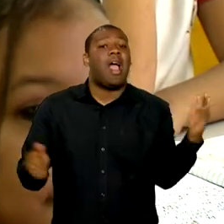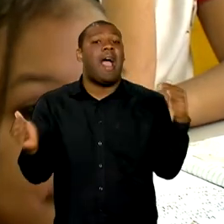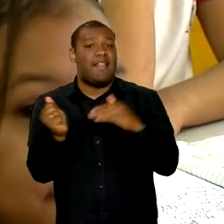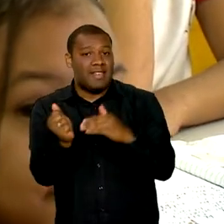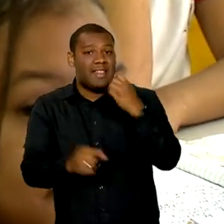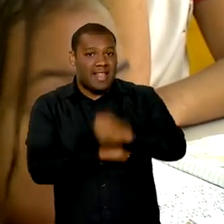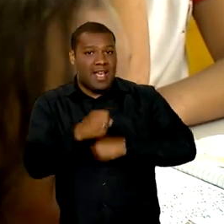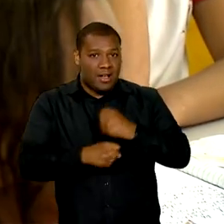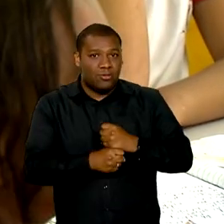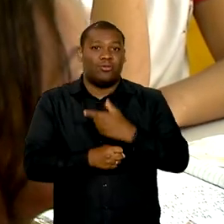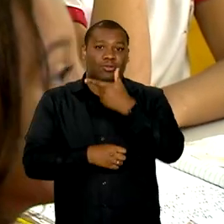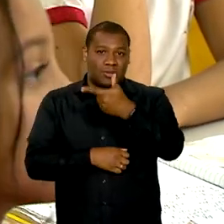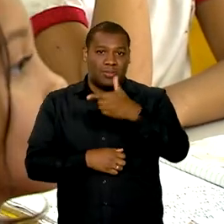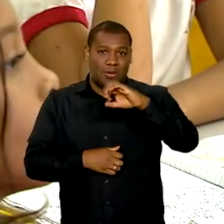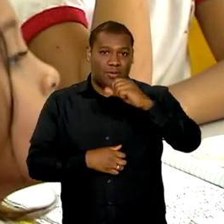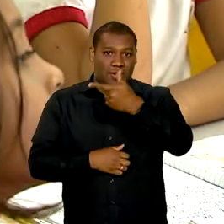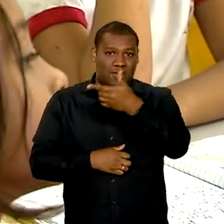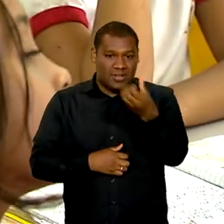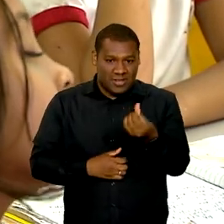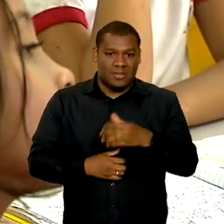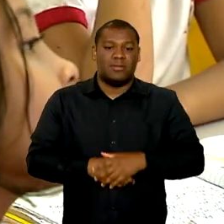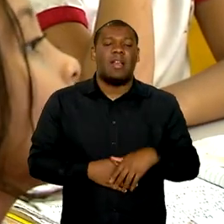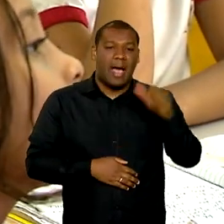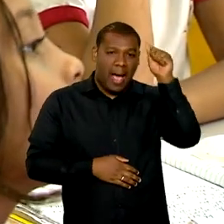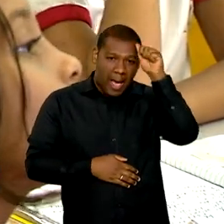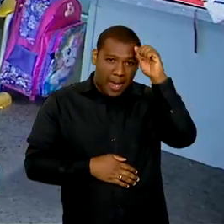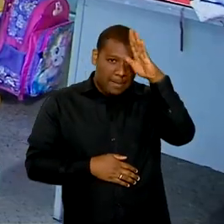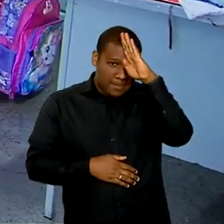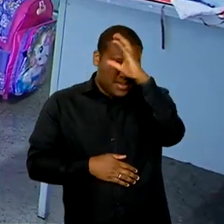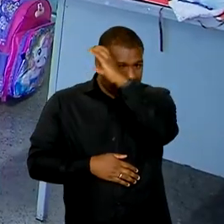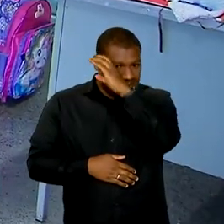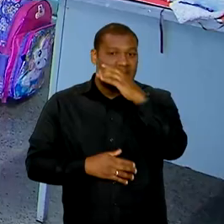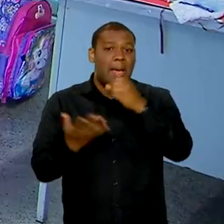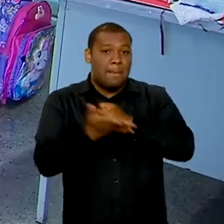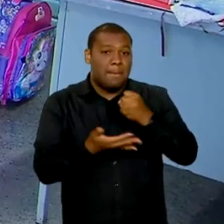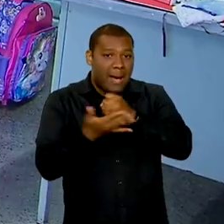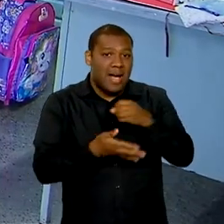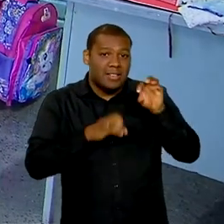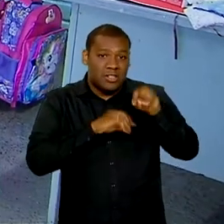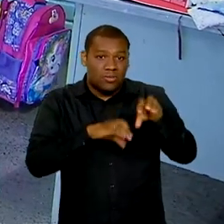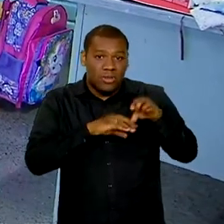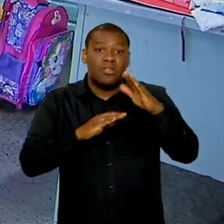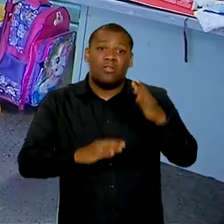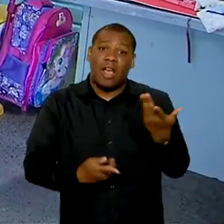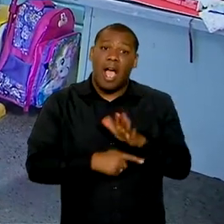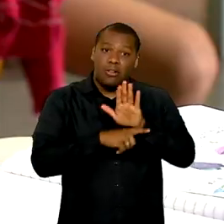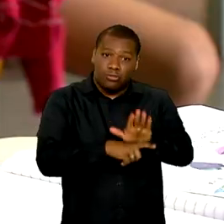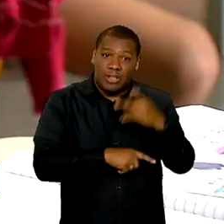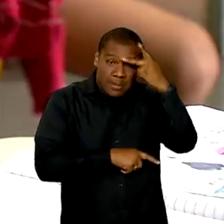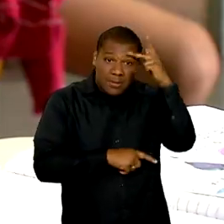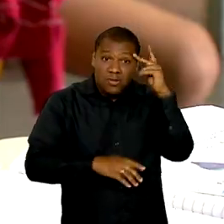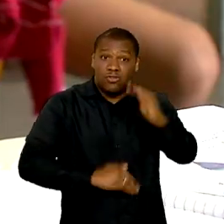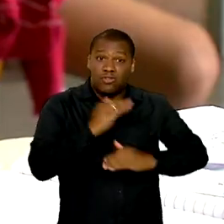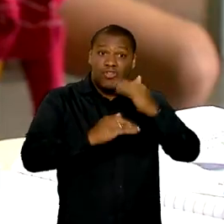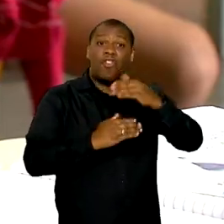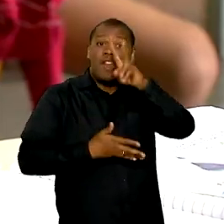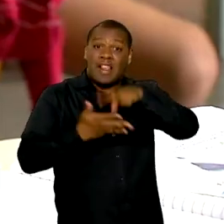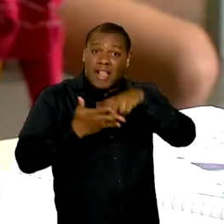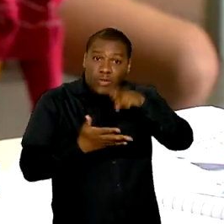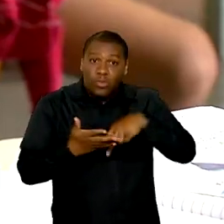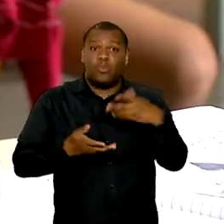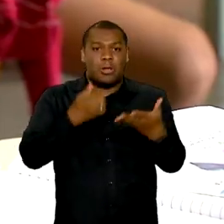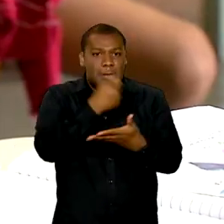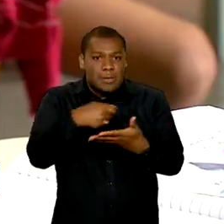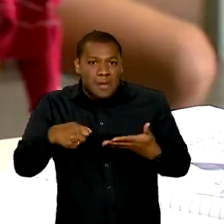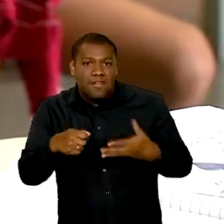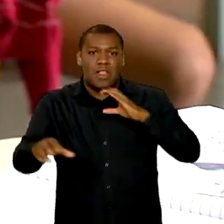A alfabetização é a base da educação que ajuda as pessoas a desenvolver a leitura, a escrita, a comunicação,